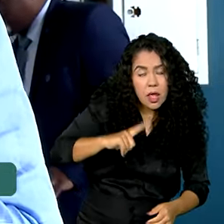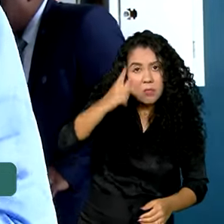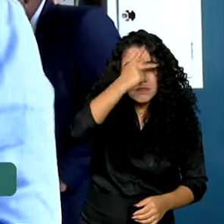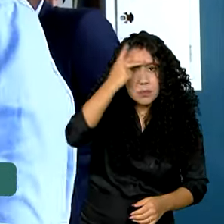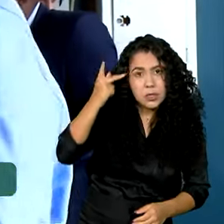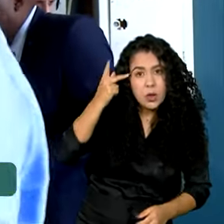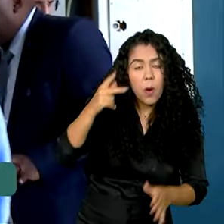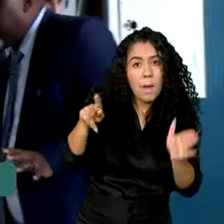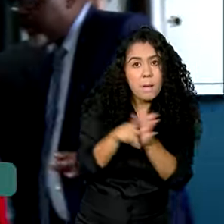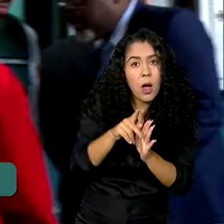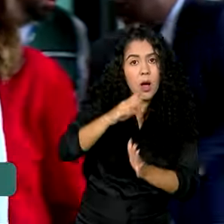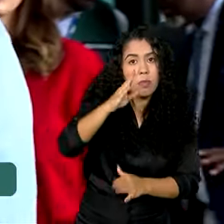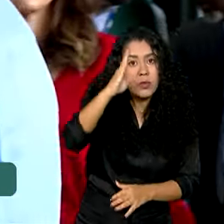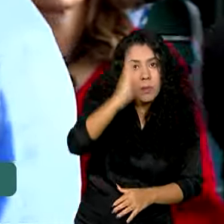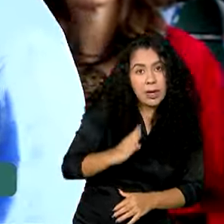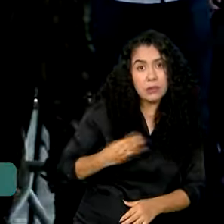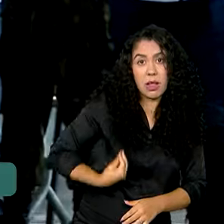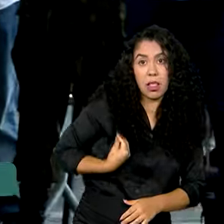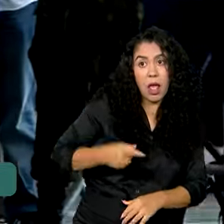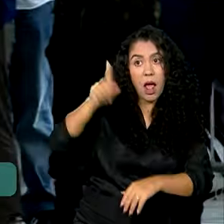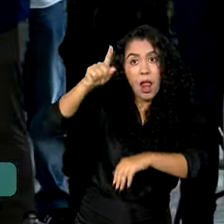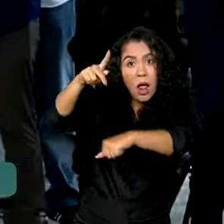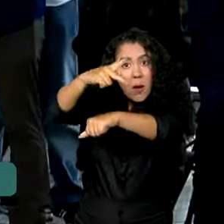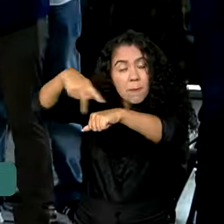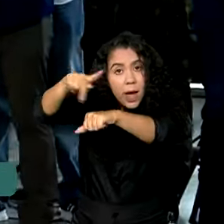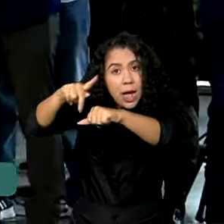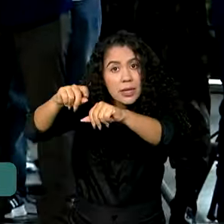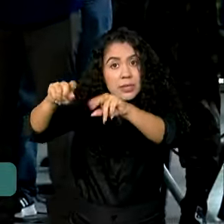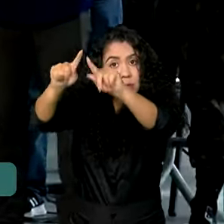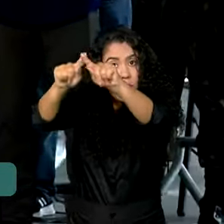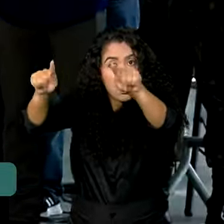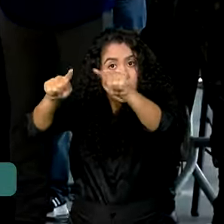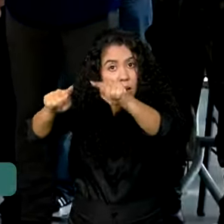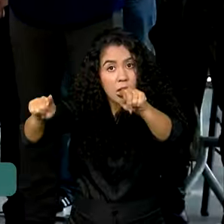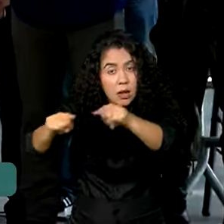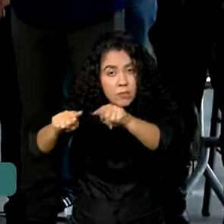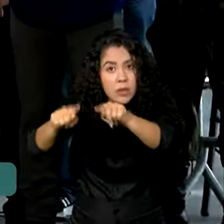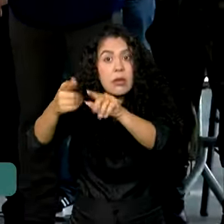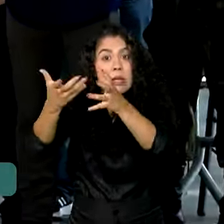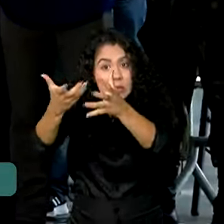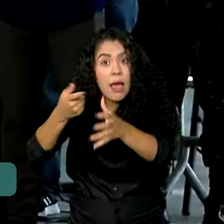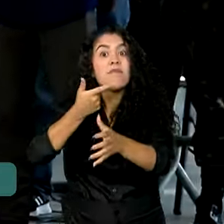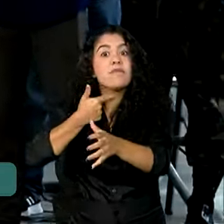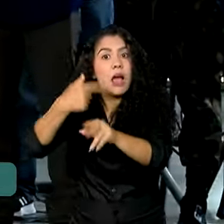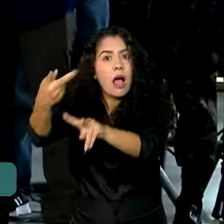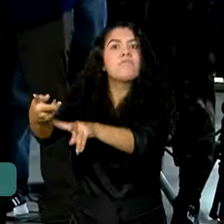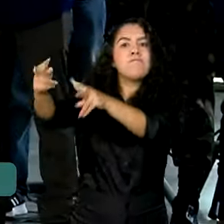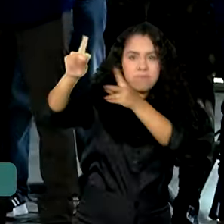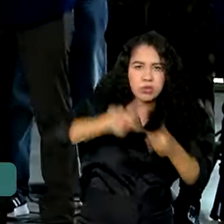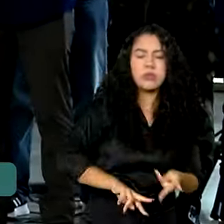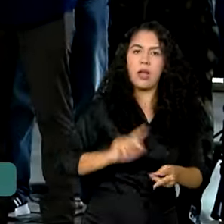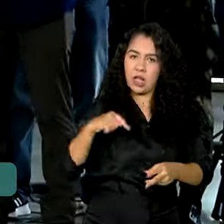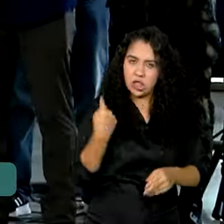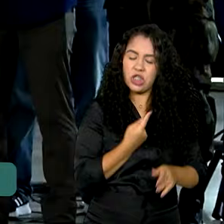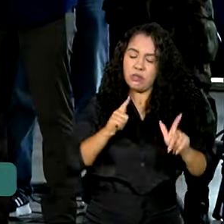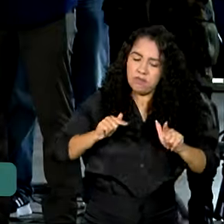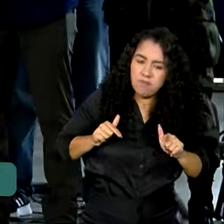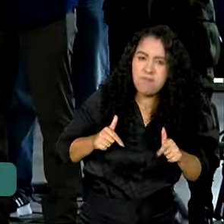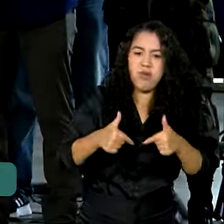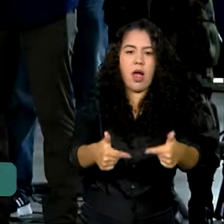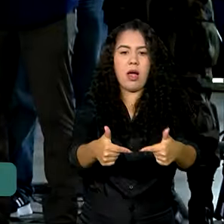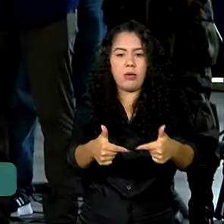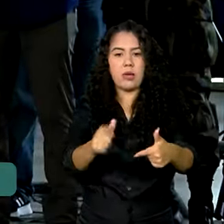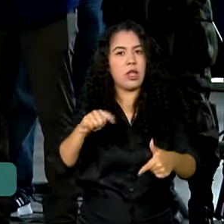seja brasileiro ou parente de brasileiro, lá no Líbano. E quiser vir para o Brasil, a gente vai buscar ele,